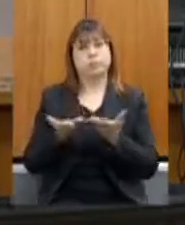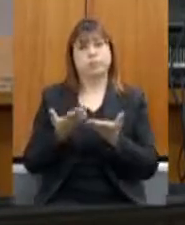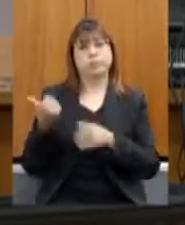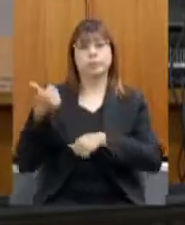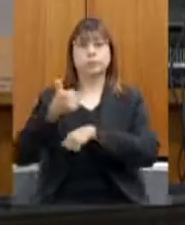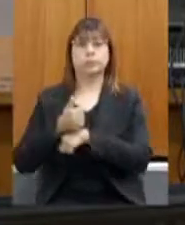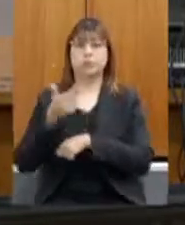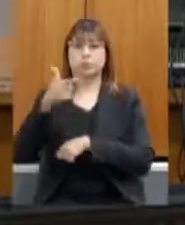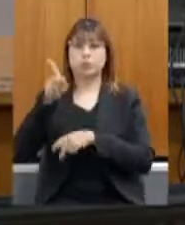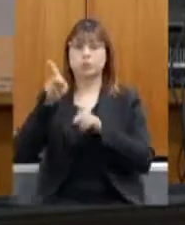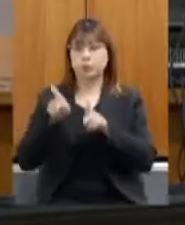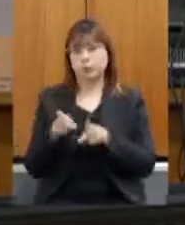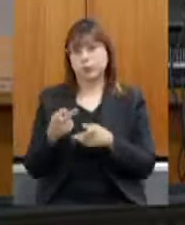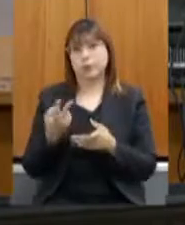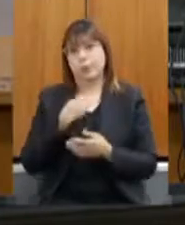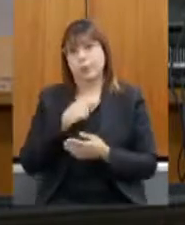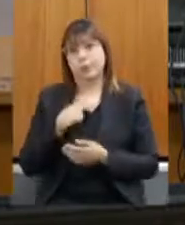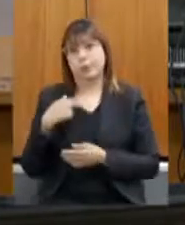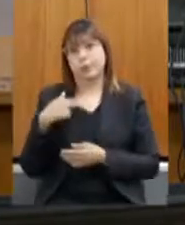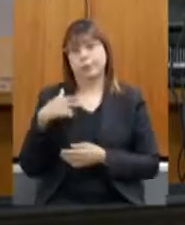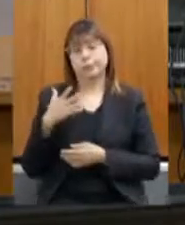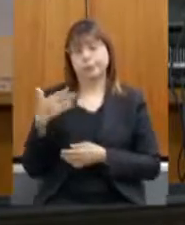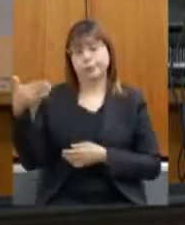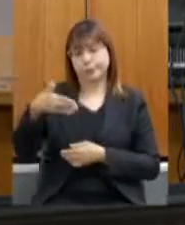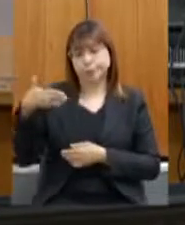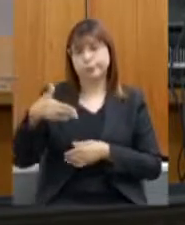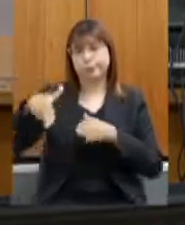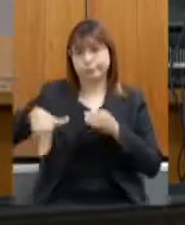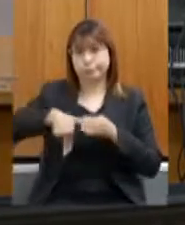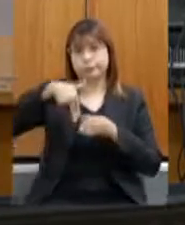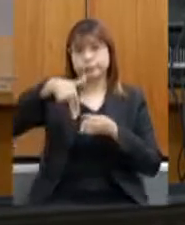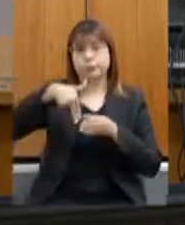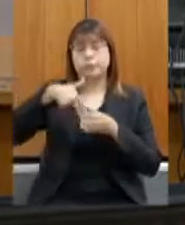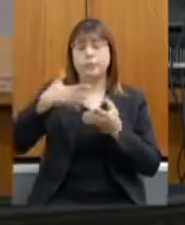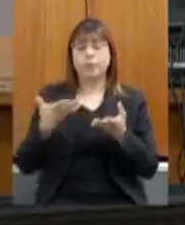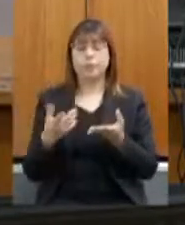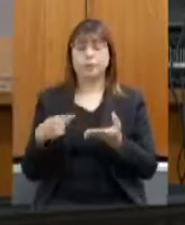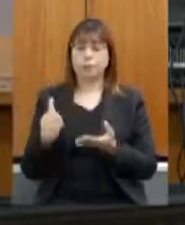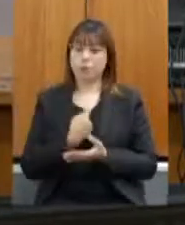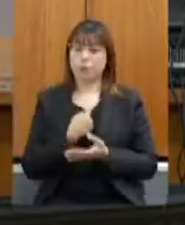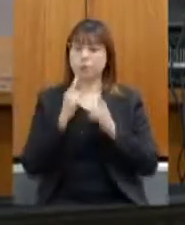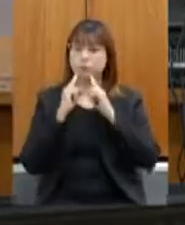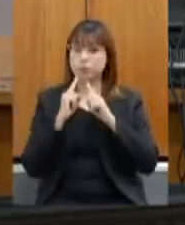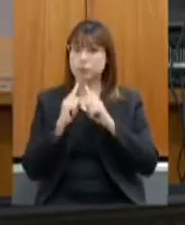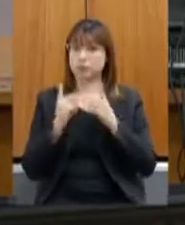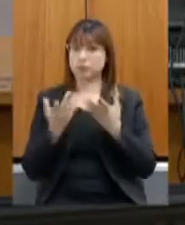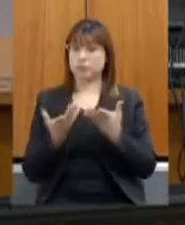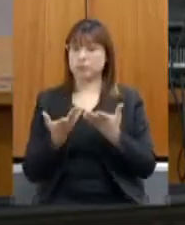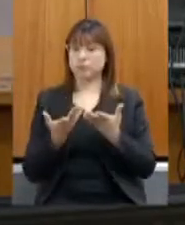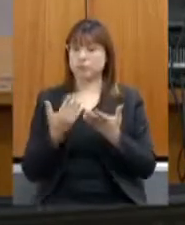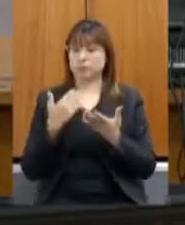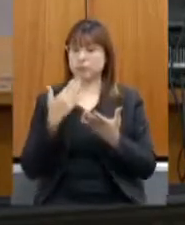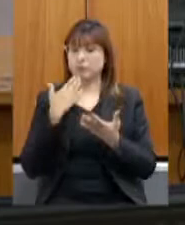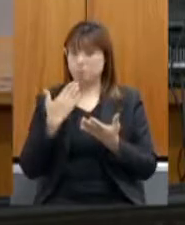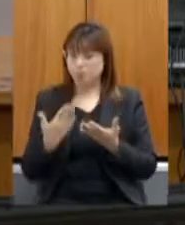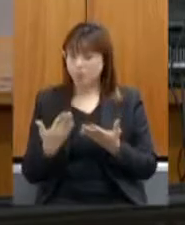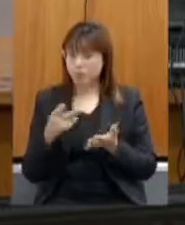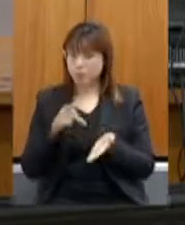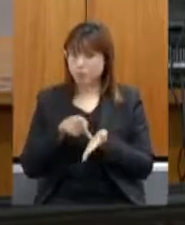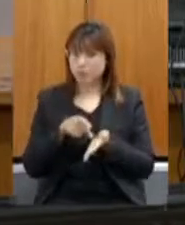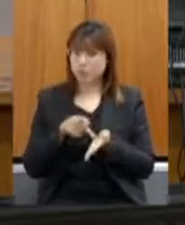tribuna. A gente clama, secretária, no dia a dia por um desenvolvimento real.